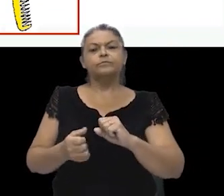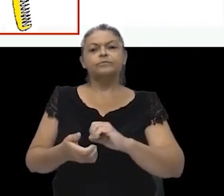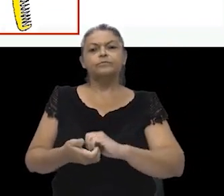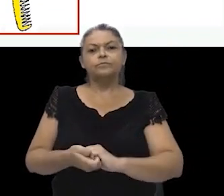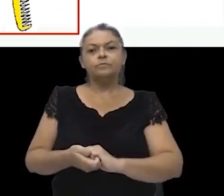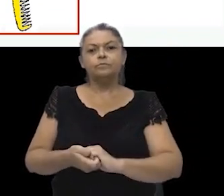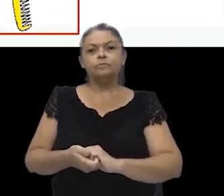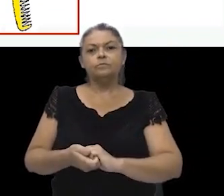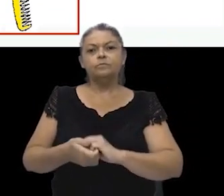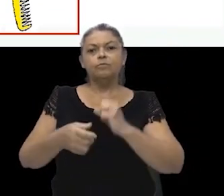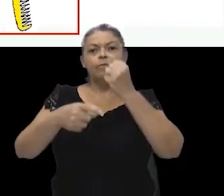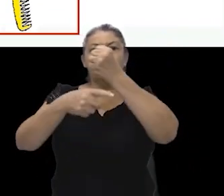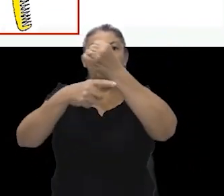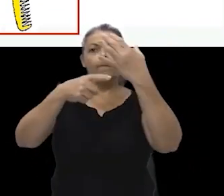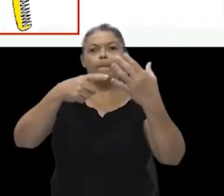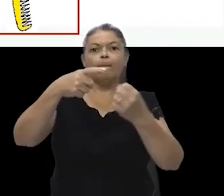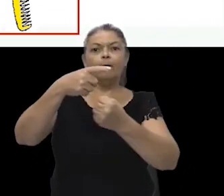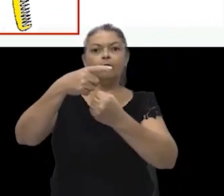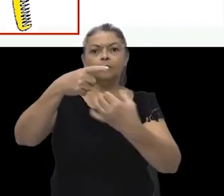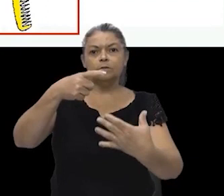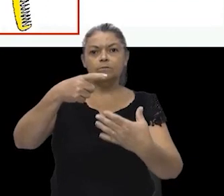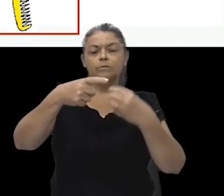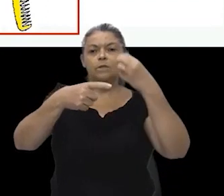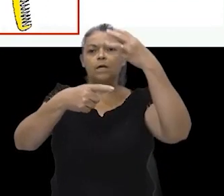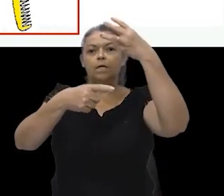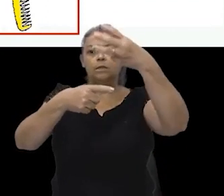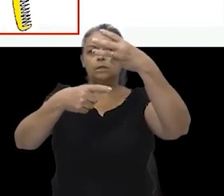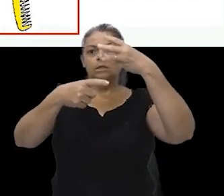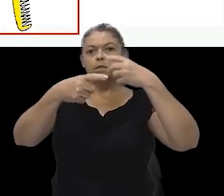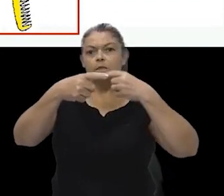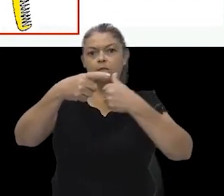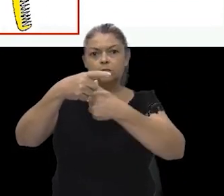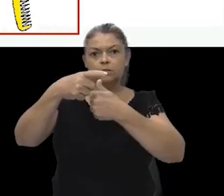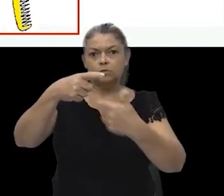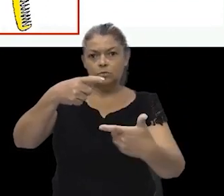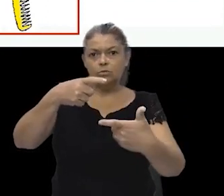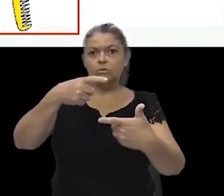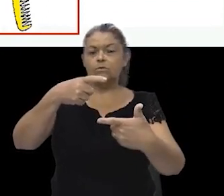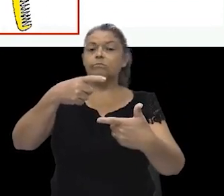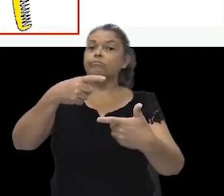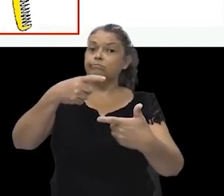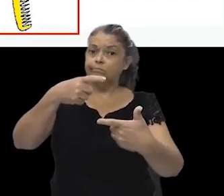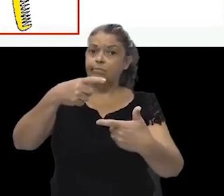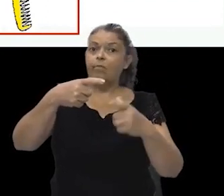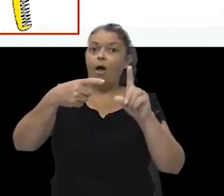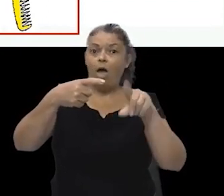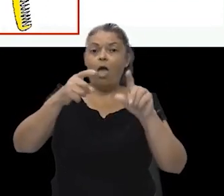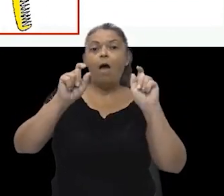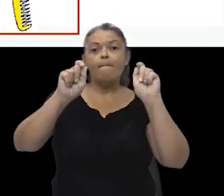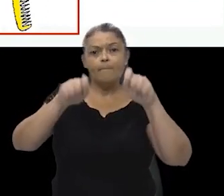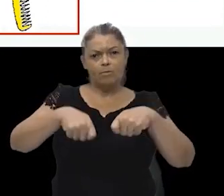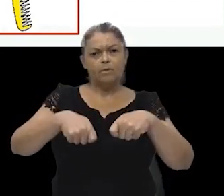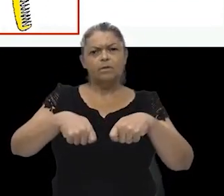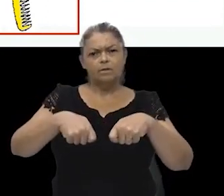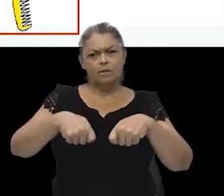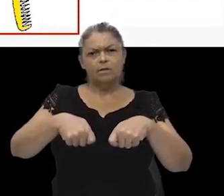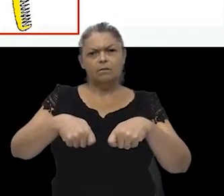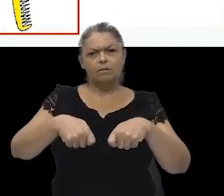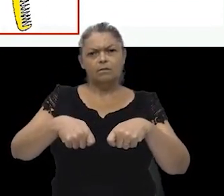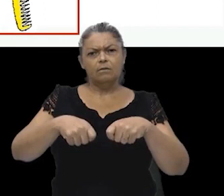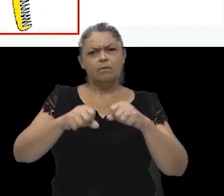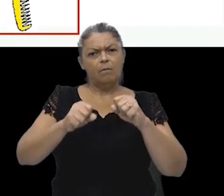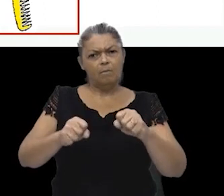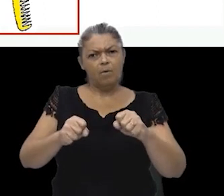uma fração, 3 sobre 12. Essa é a probabilidade. Danda, podemos